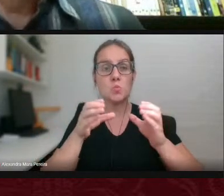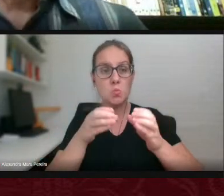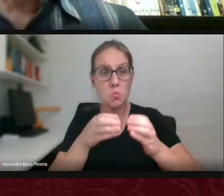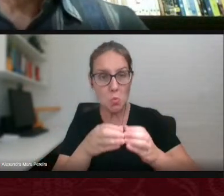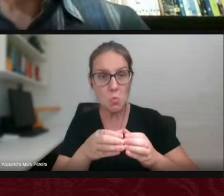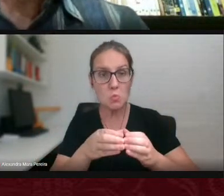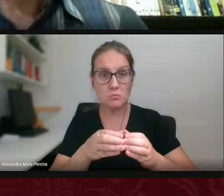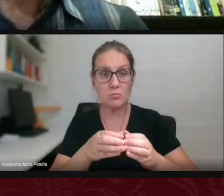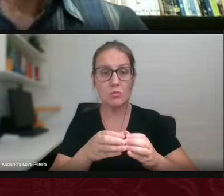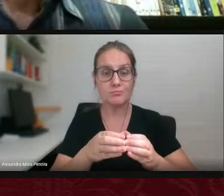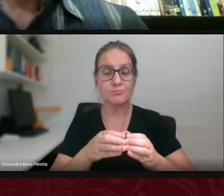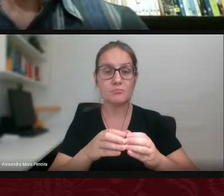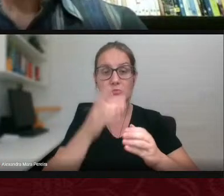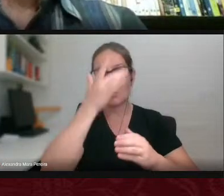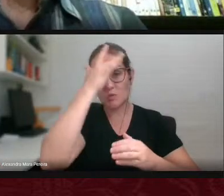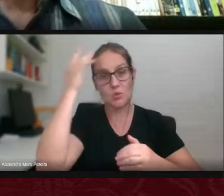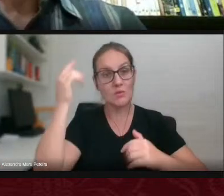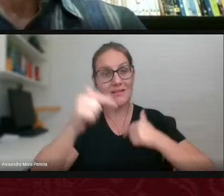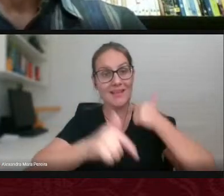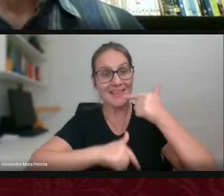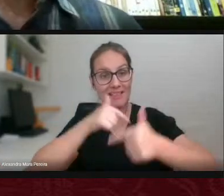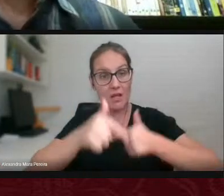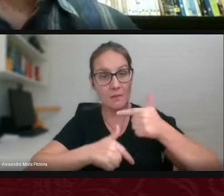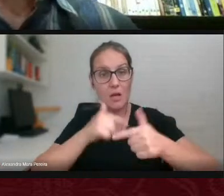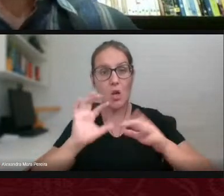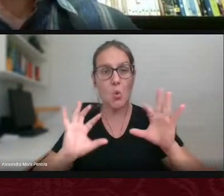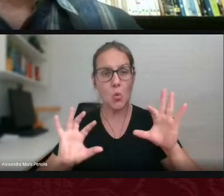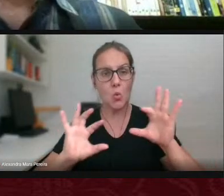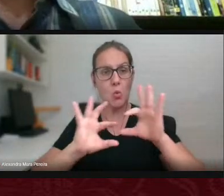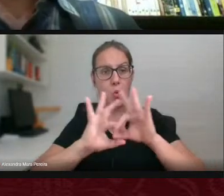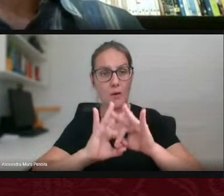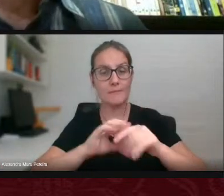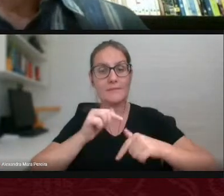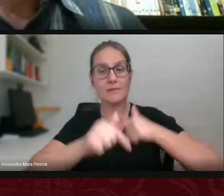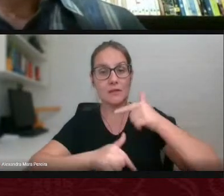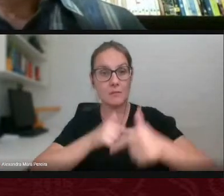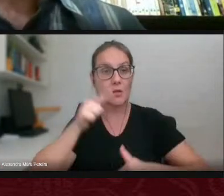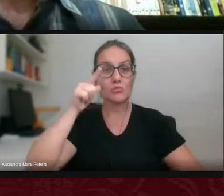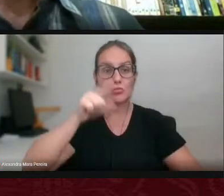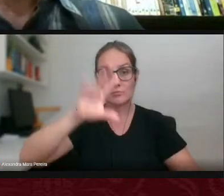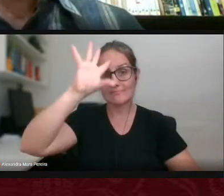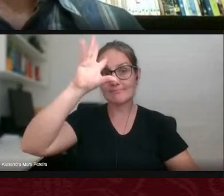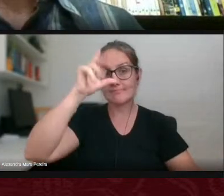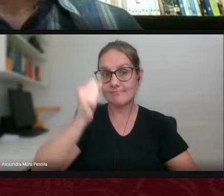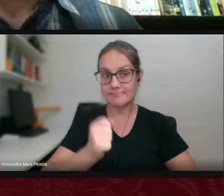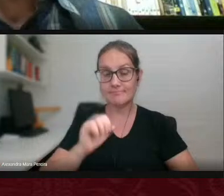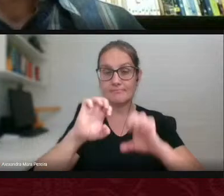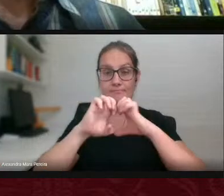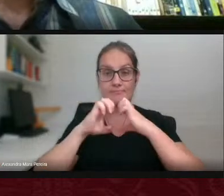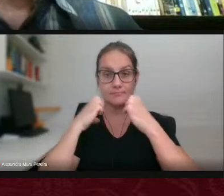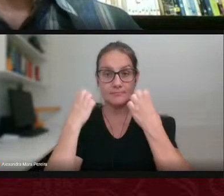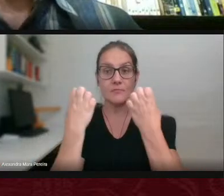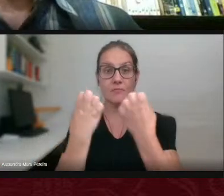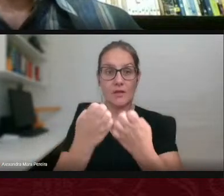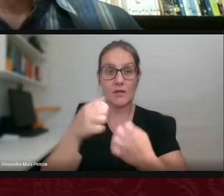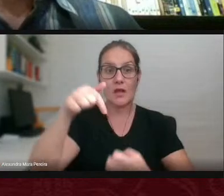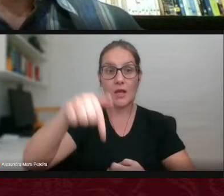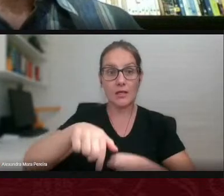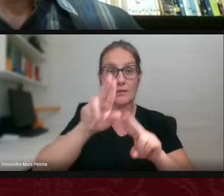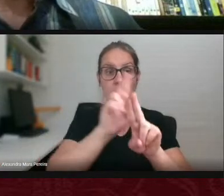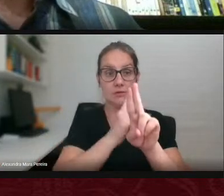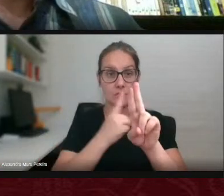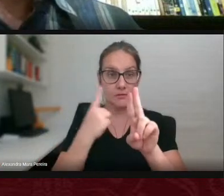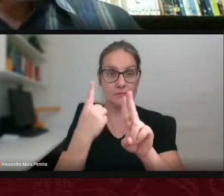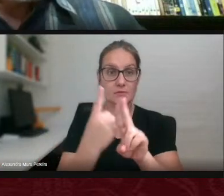equipe que de fato uniu forças para realizar esse projeto aqui na universidade